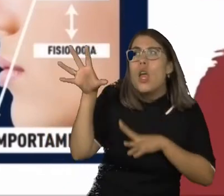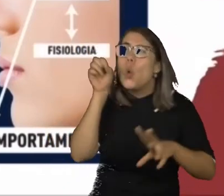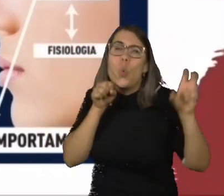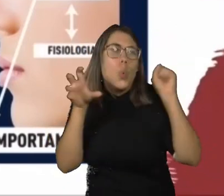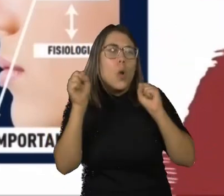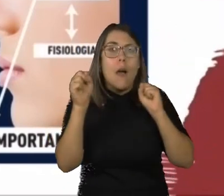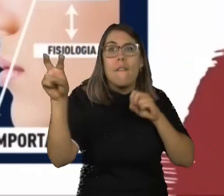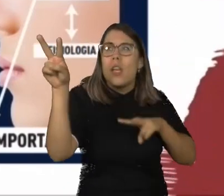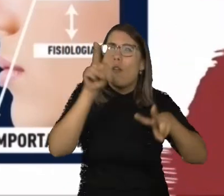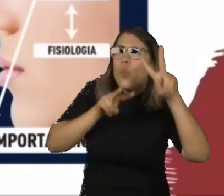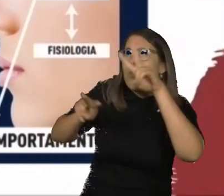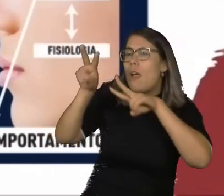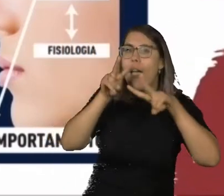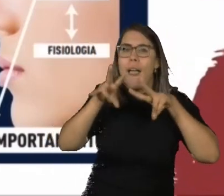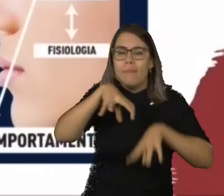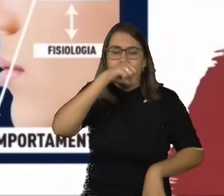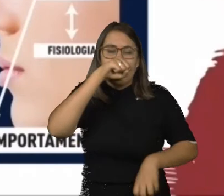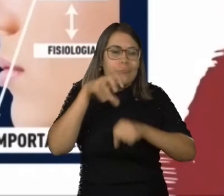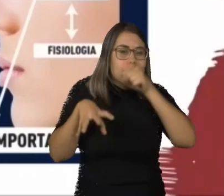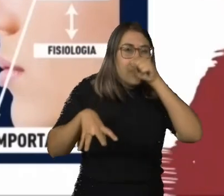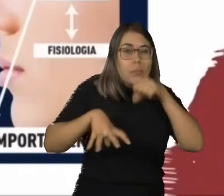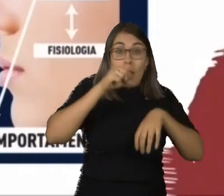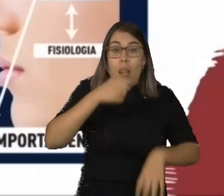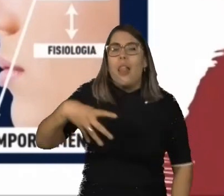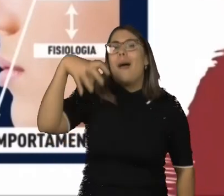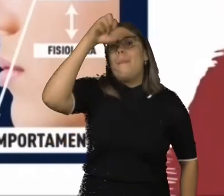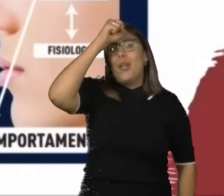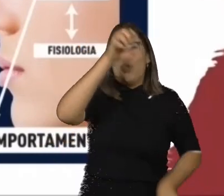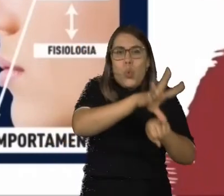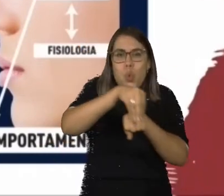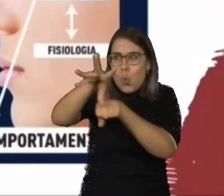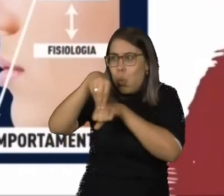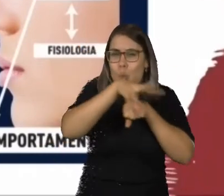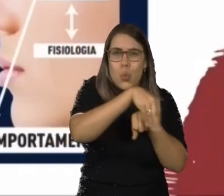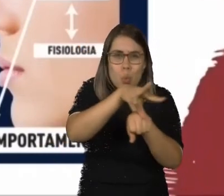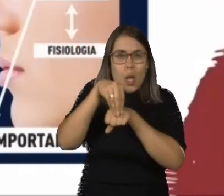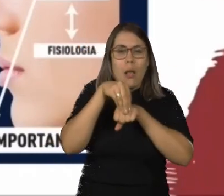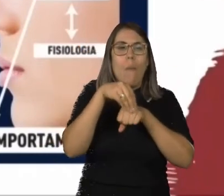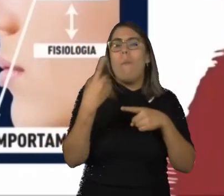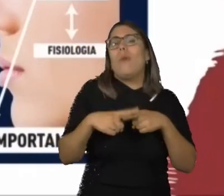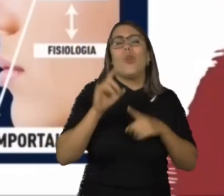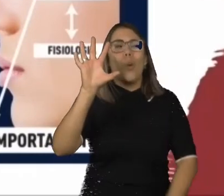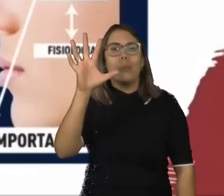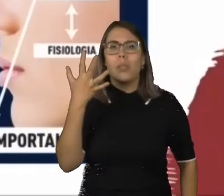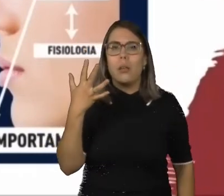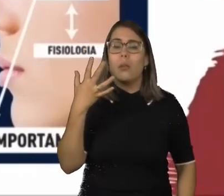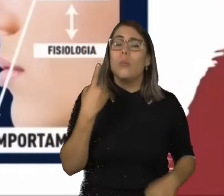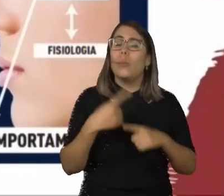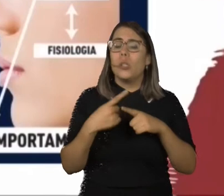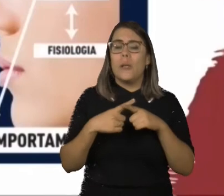sente o cheiro, ela armazena como representação interna. Criando omissão, generalização e distorção. O são isso? São